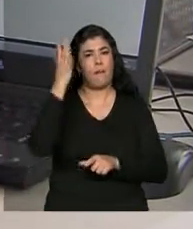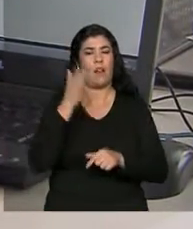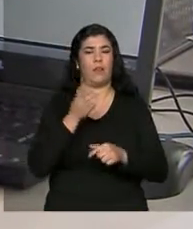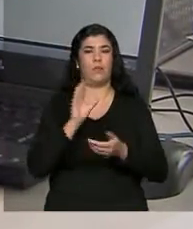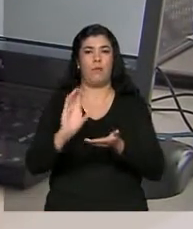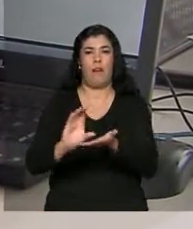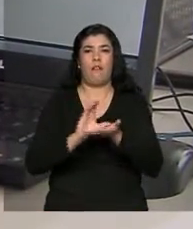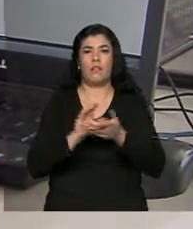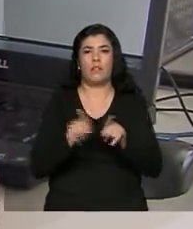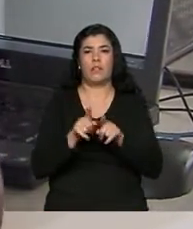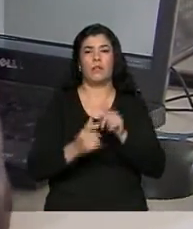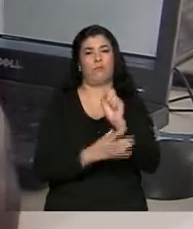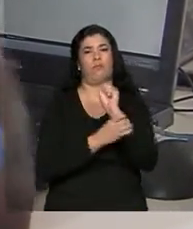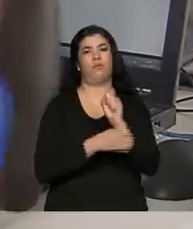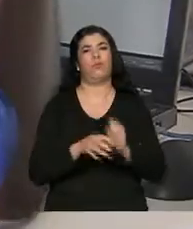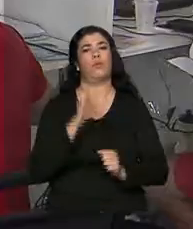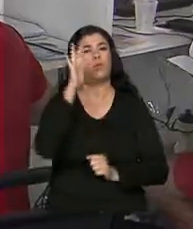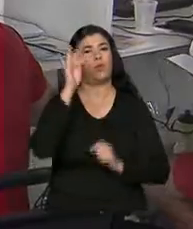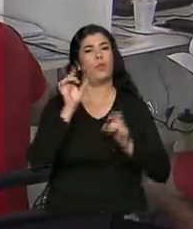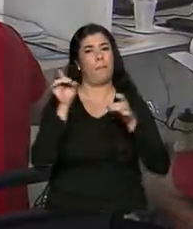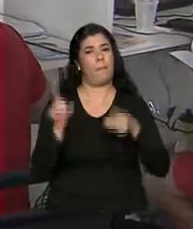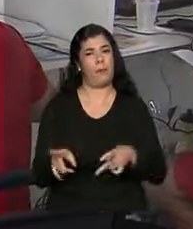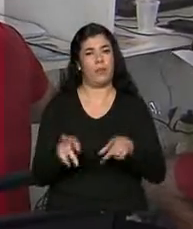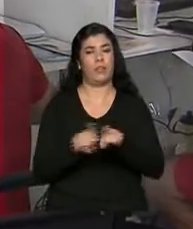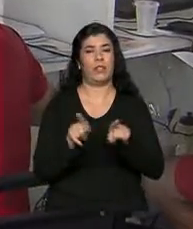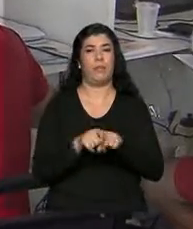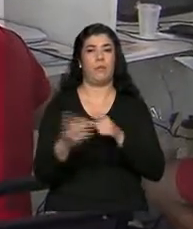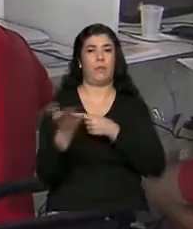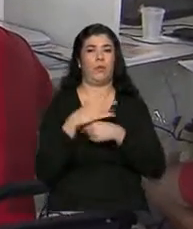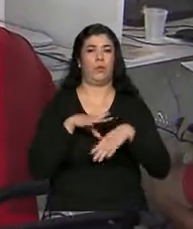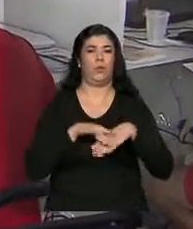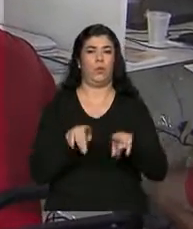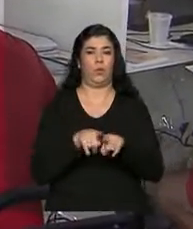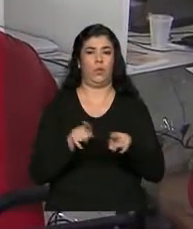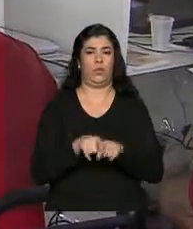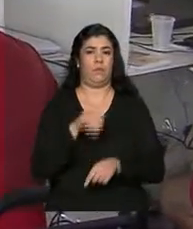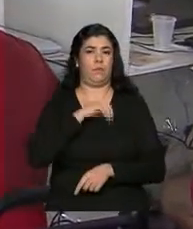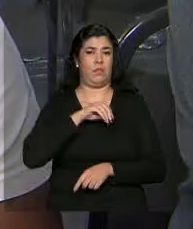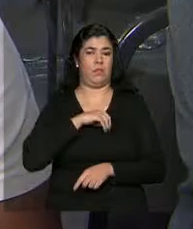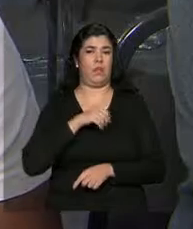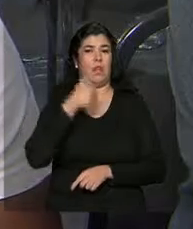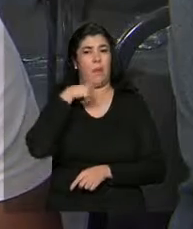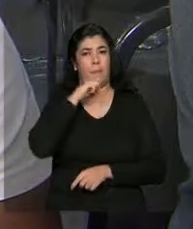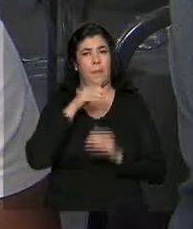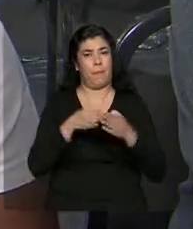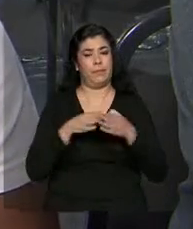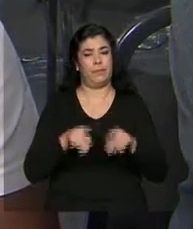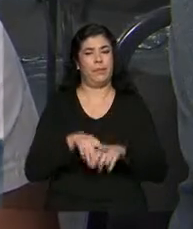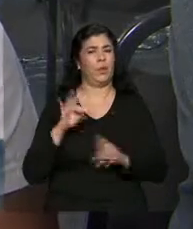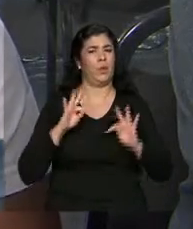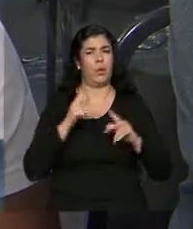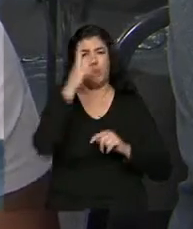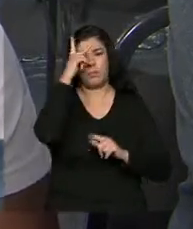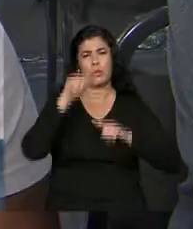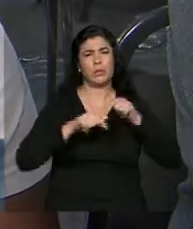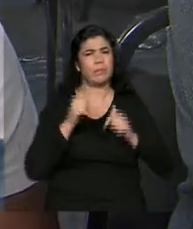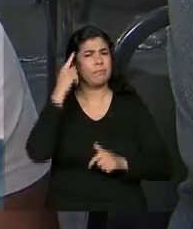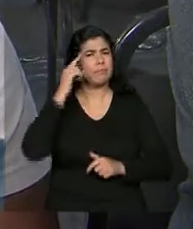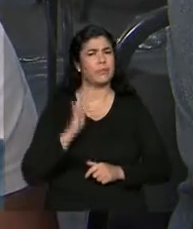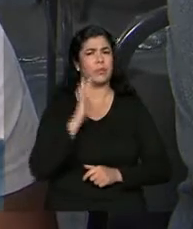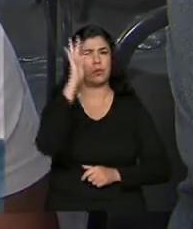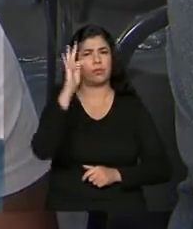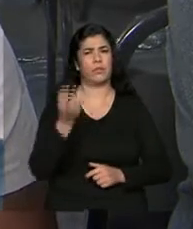garantia de direitos como aposentadoria, auxílio-doença e salário-maternidade. Nós todos trabalhamos pensando no nosso futuro, né?